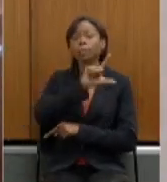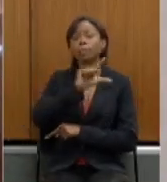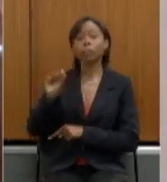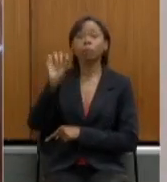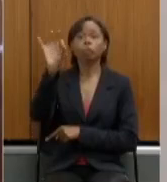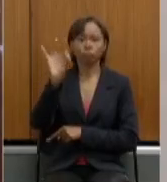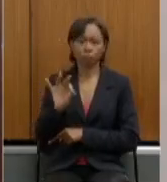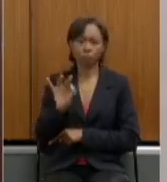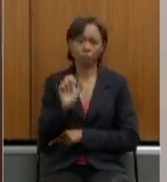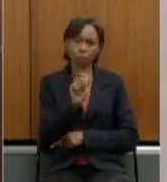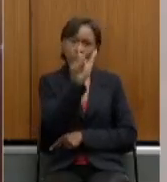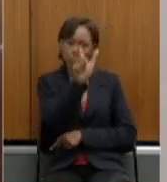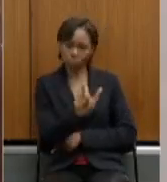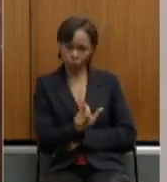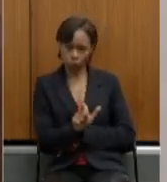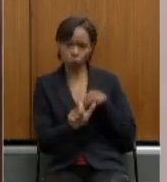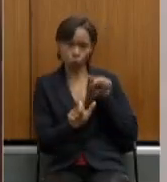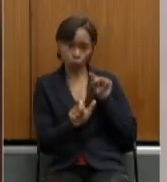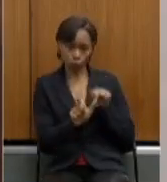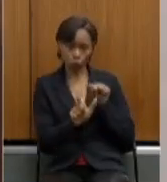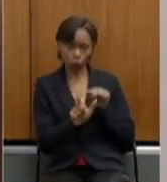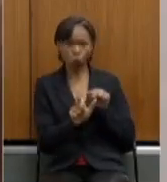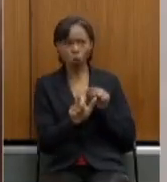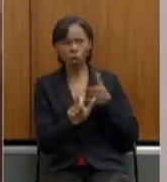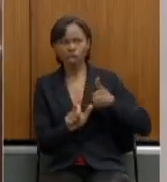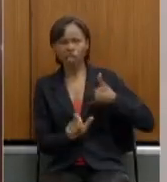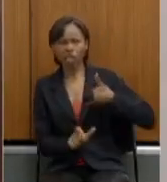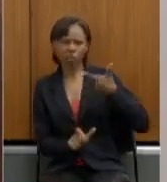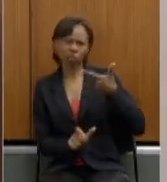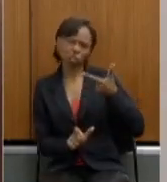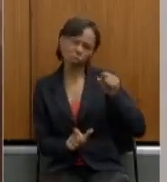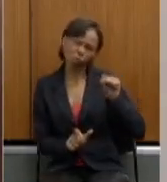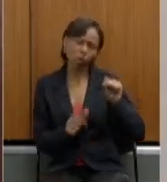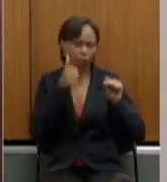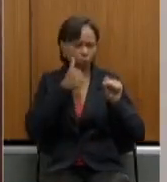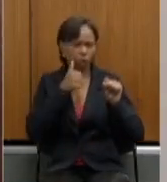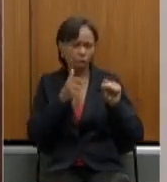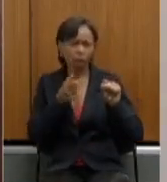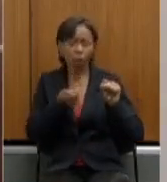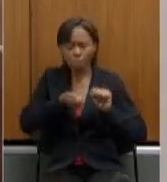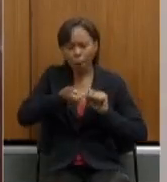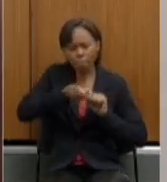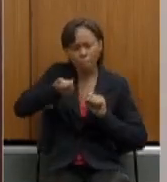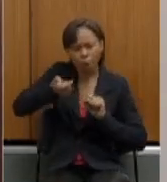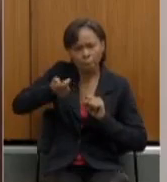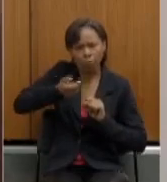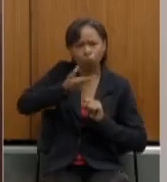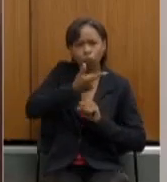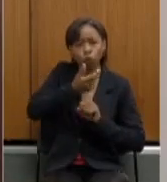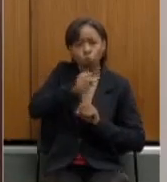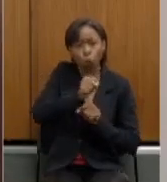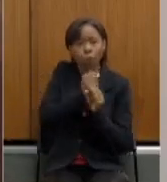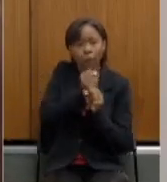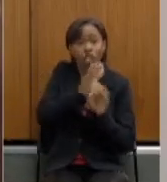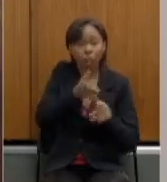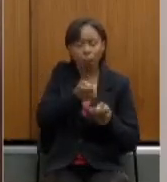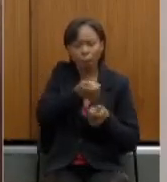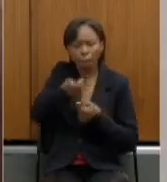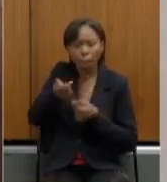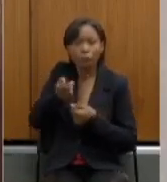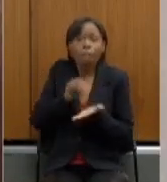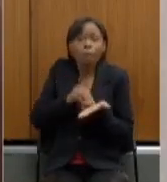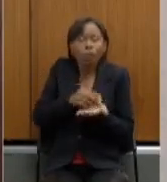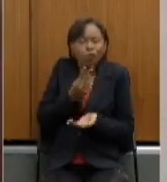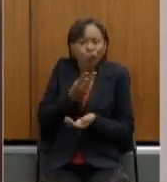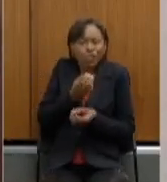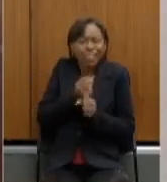que tivesse com 28 anos uma mulher com 28 anos de contribuição faltando dois anos para completar 30 anos